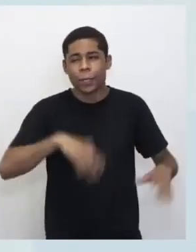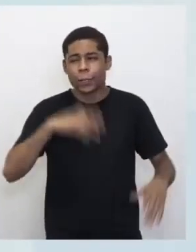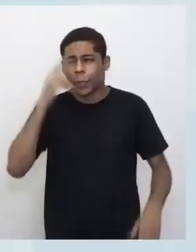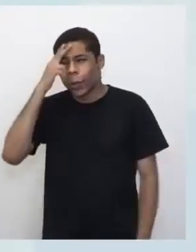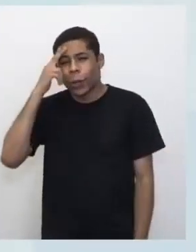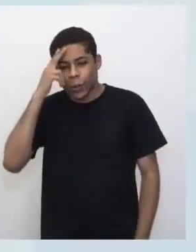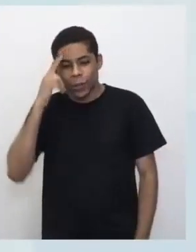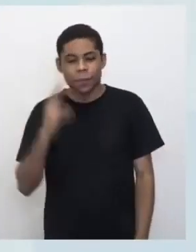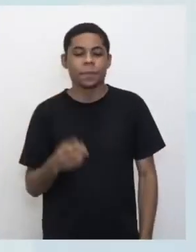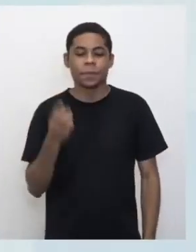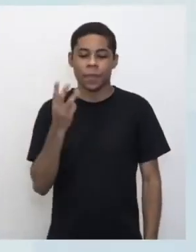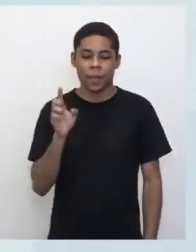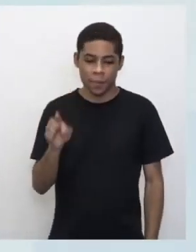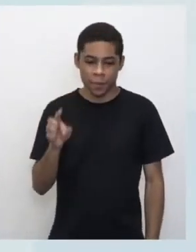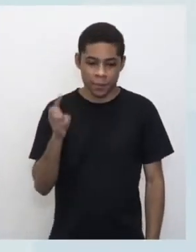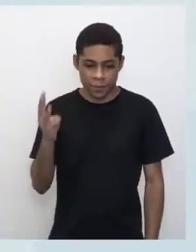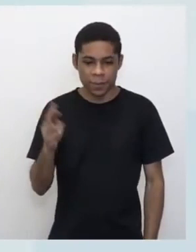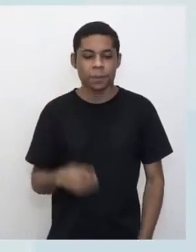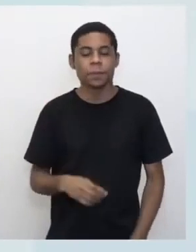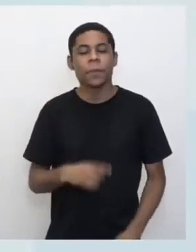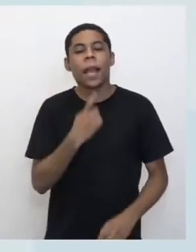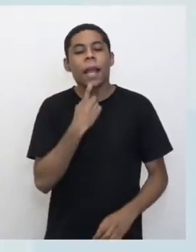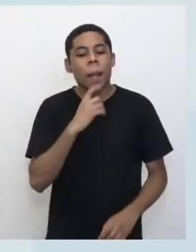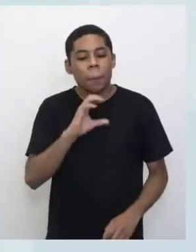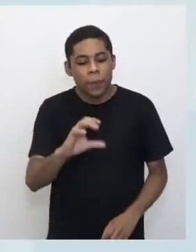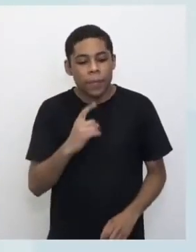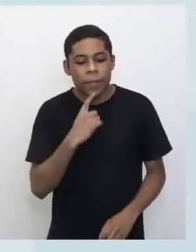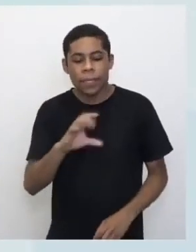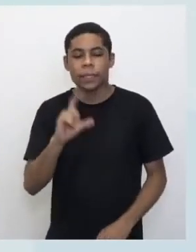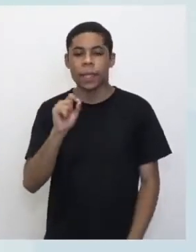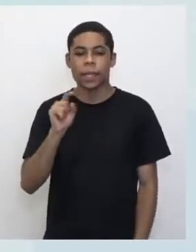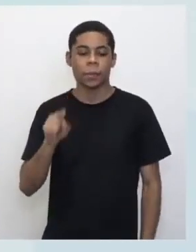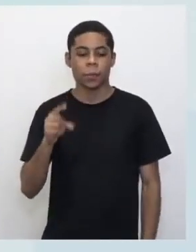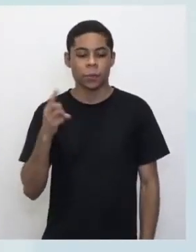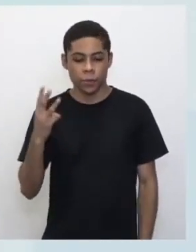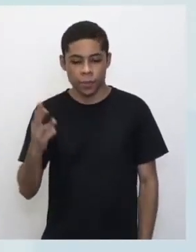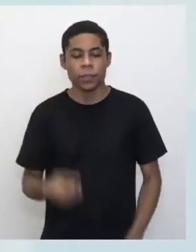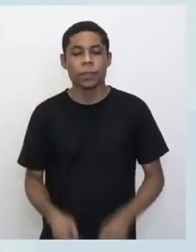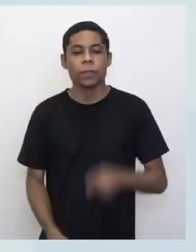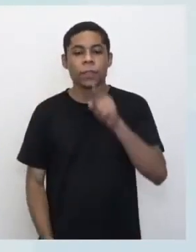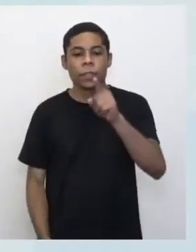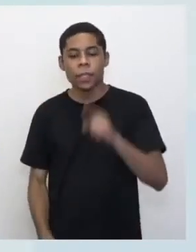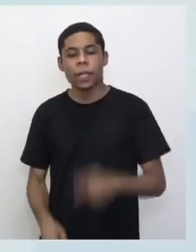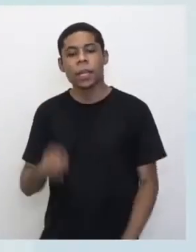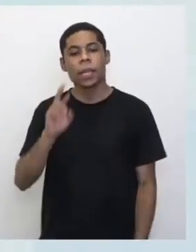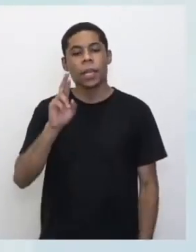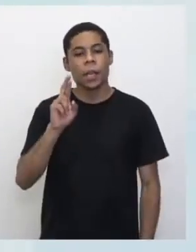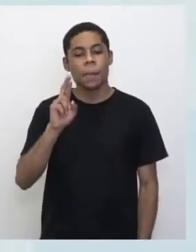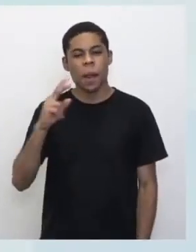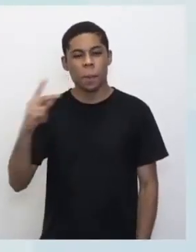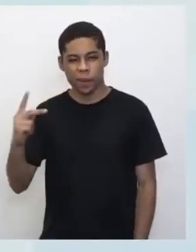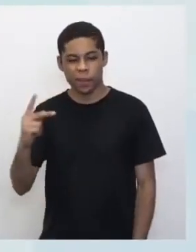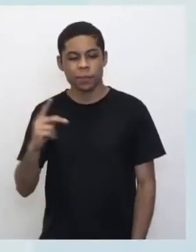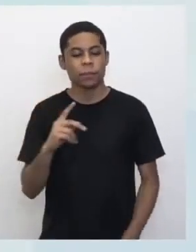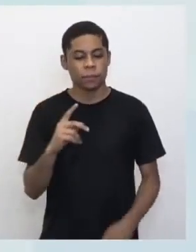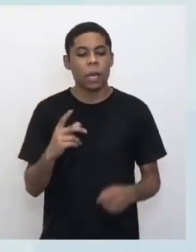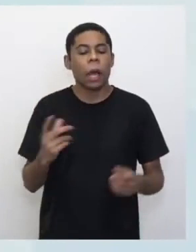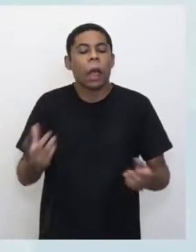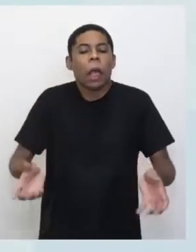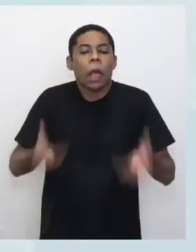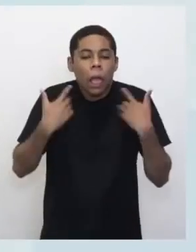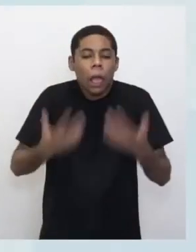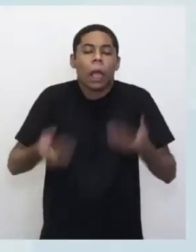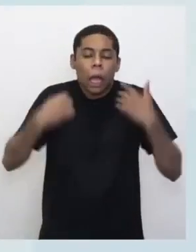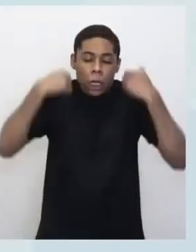né, canal 3.3, região de Campinas, canal 10.3, e você está em Ribeirão, calorzinho. Calor. Aquele calorzinho